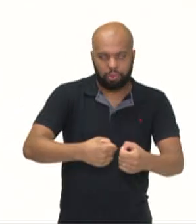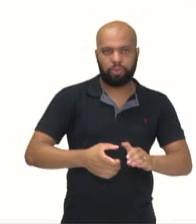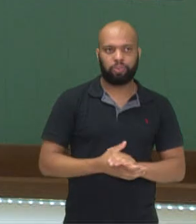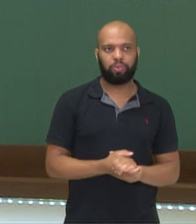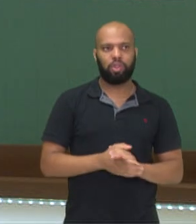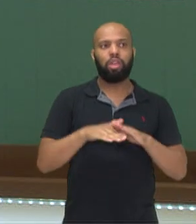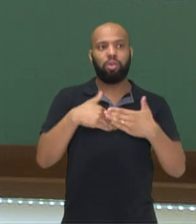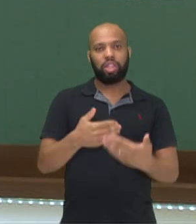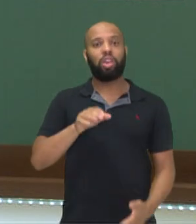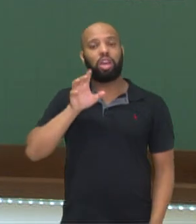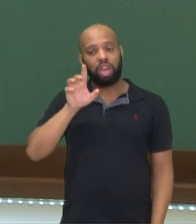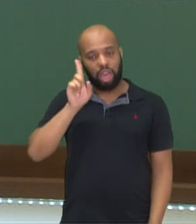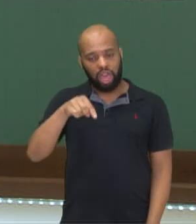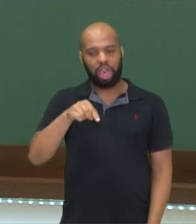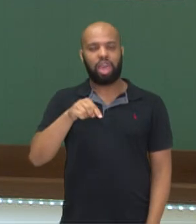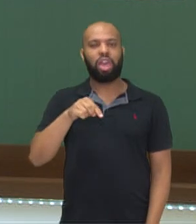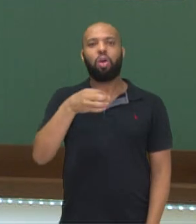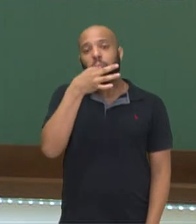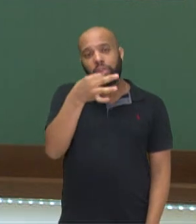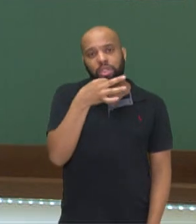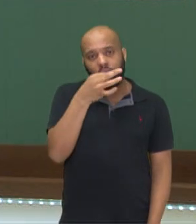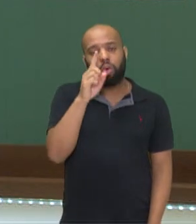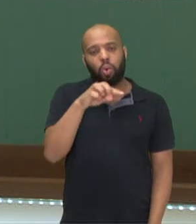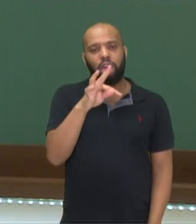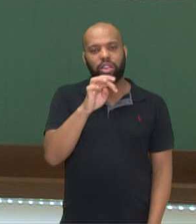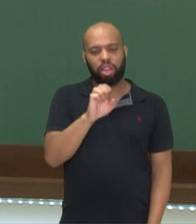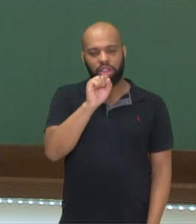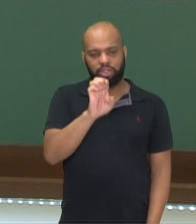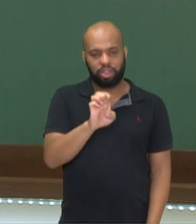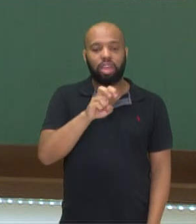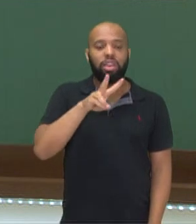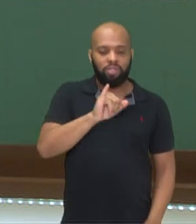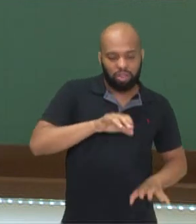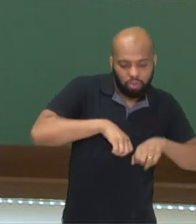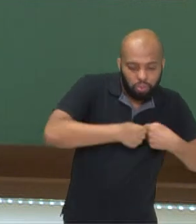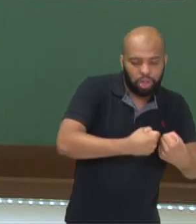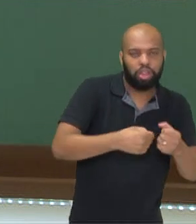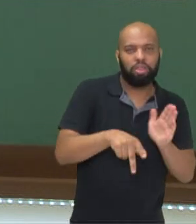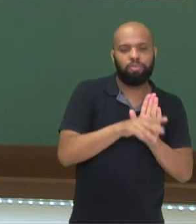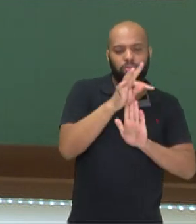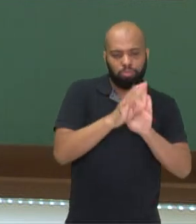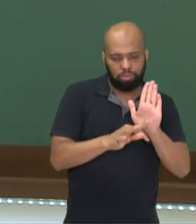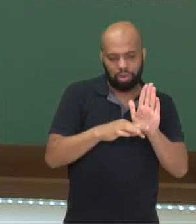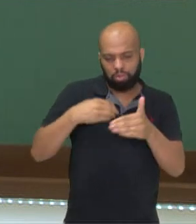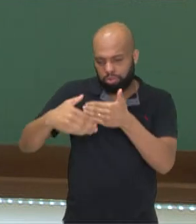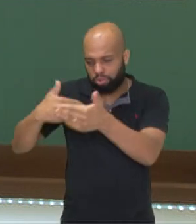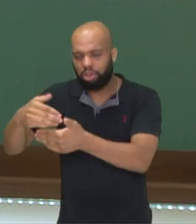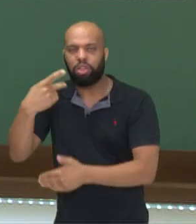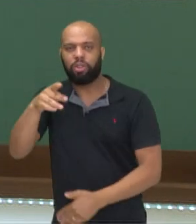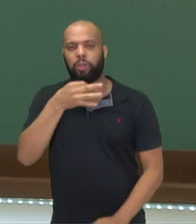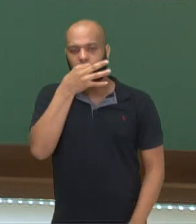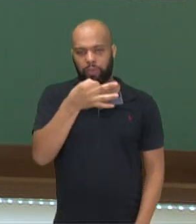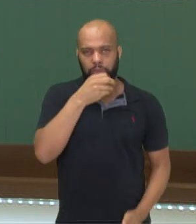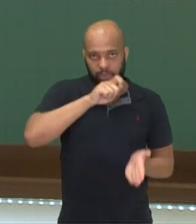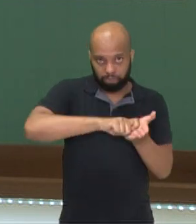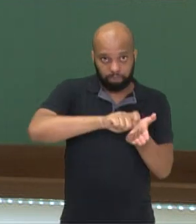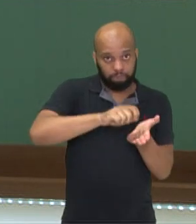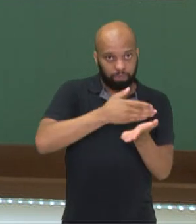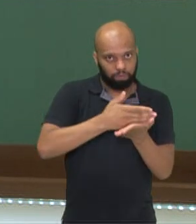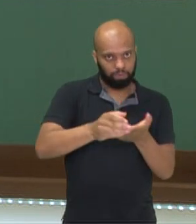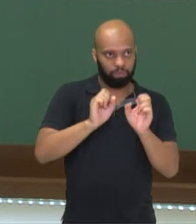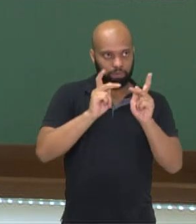Então, a tese é a sua opinião. Então, você tem que defender ao longo do texto a sua opinião que você colocou ali.